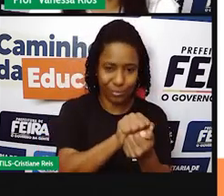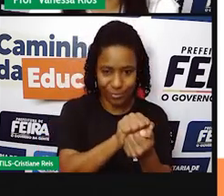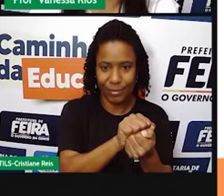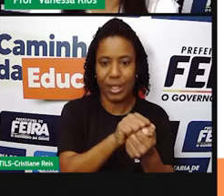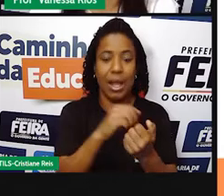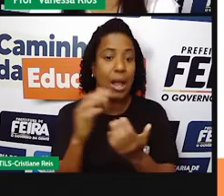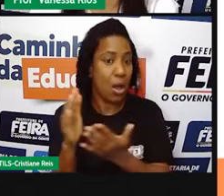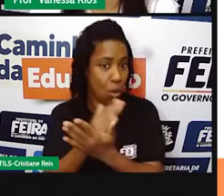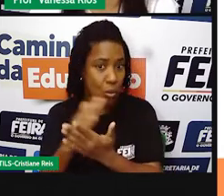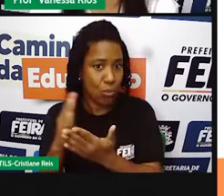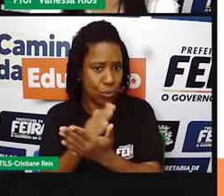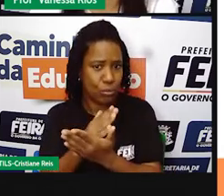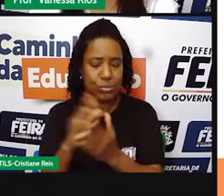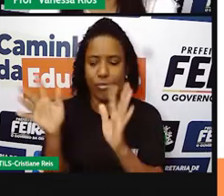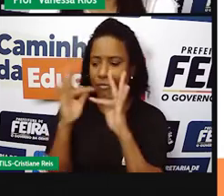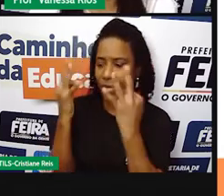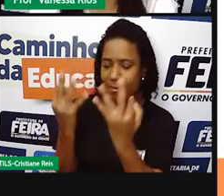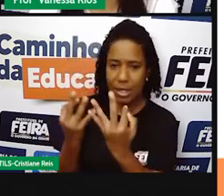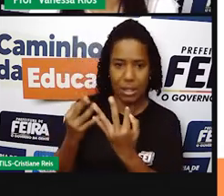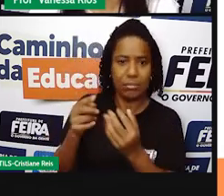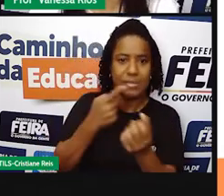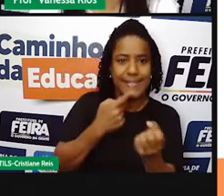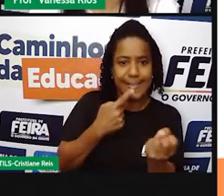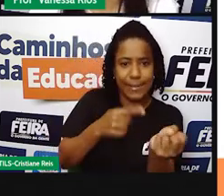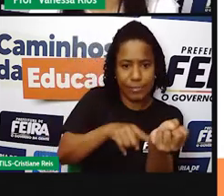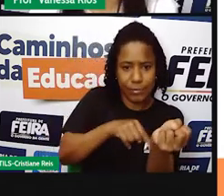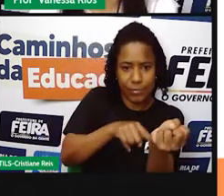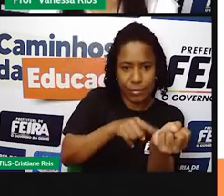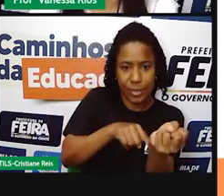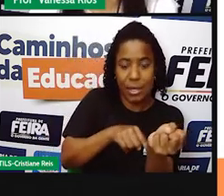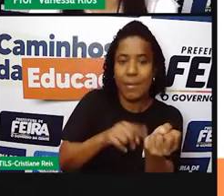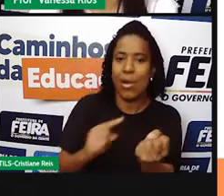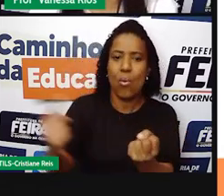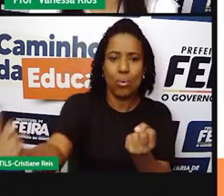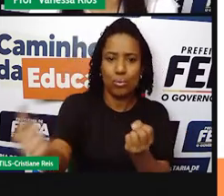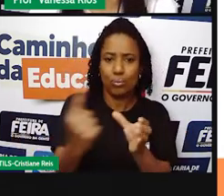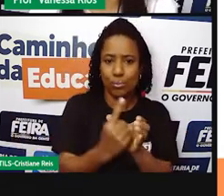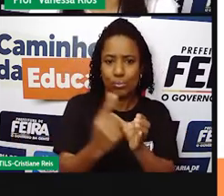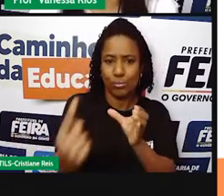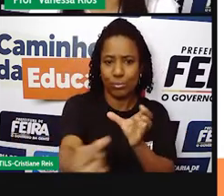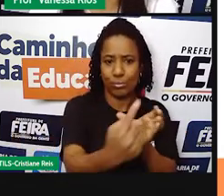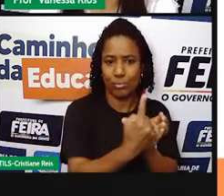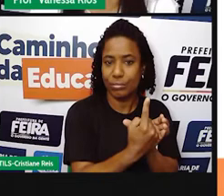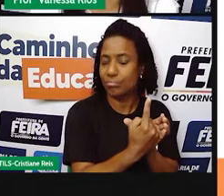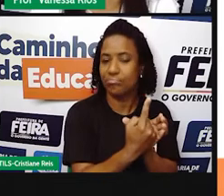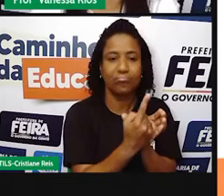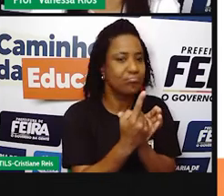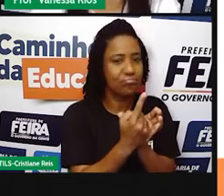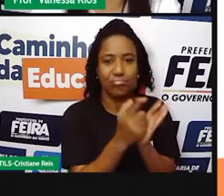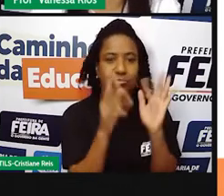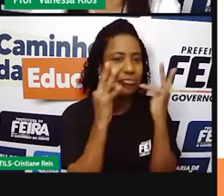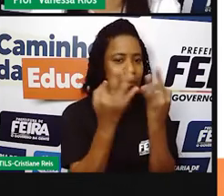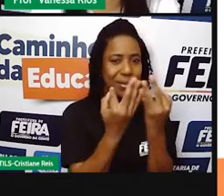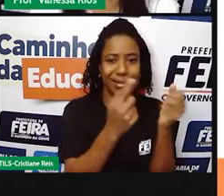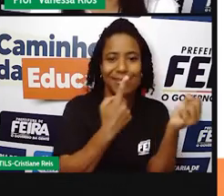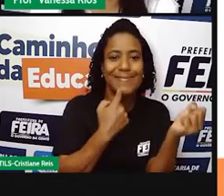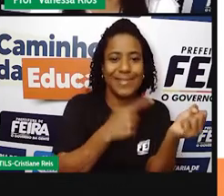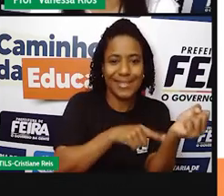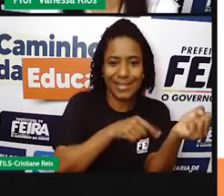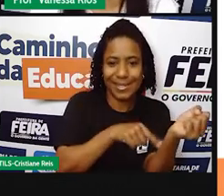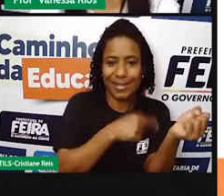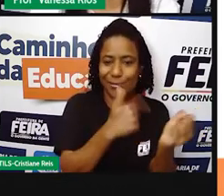sanguínea, né? Não são nem parentes de sangue, mas são só, convivem, né? E existem aí o respeito e